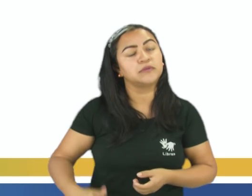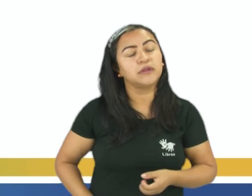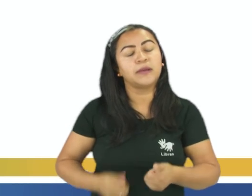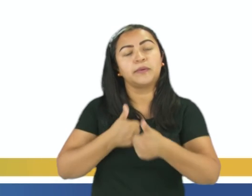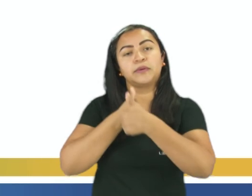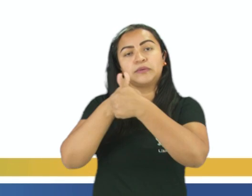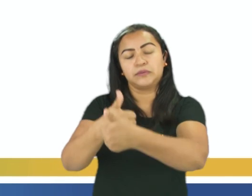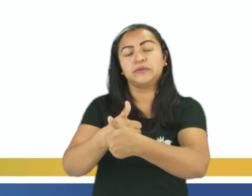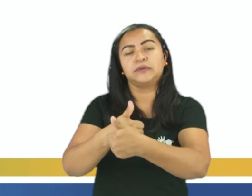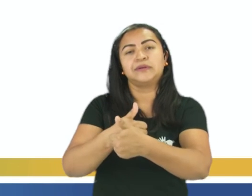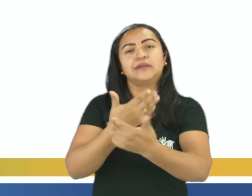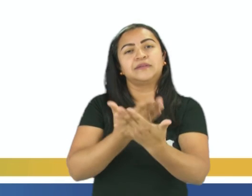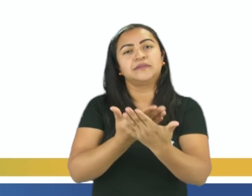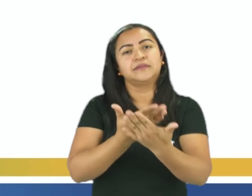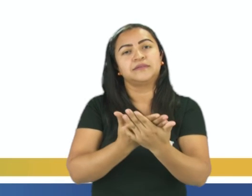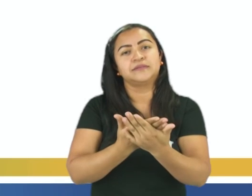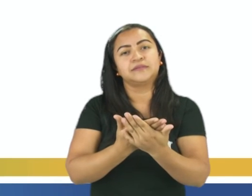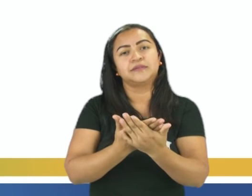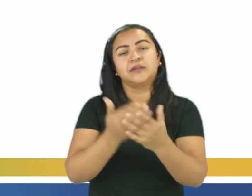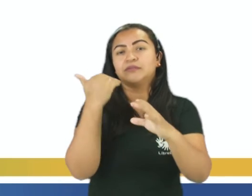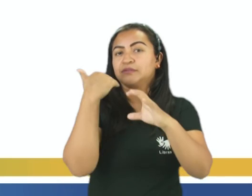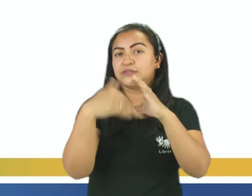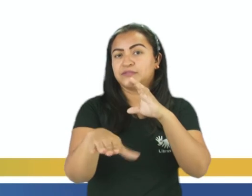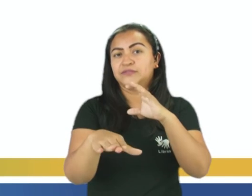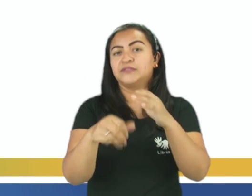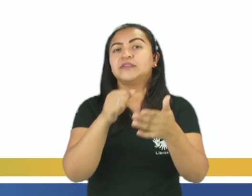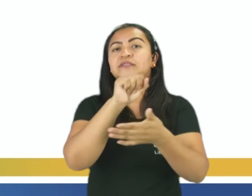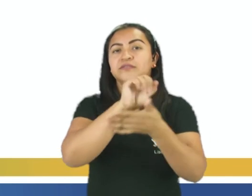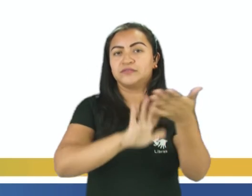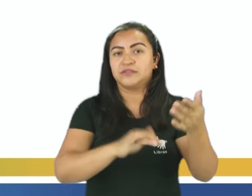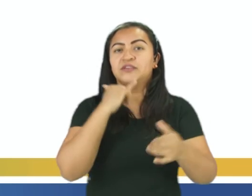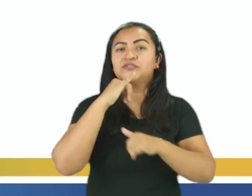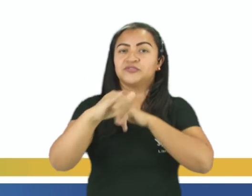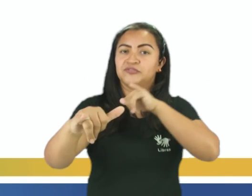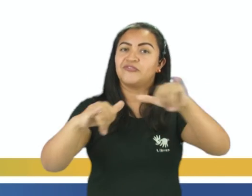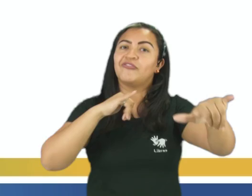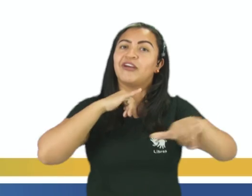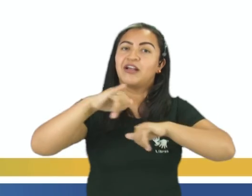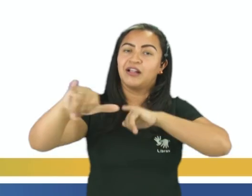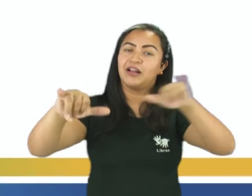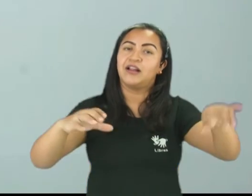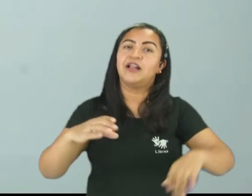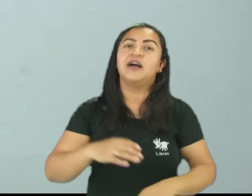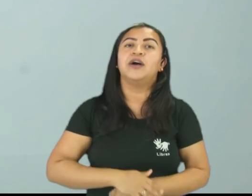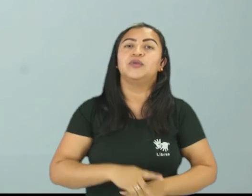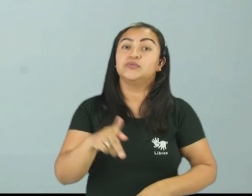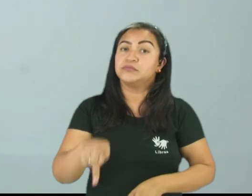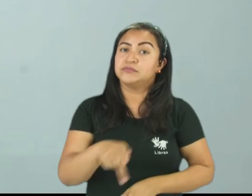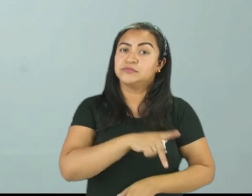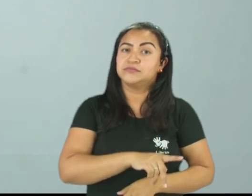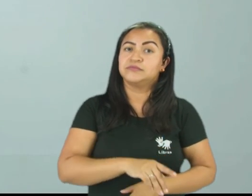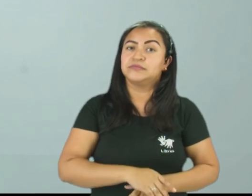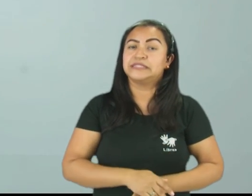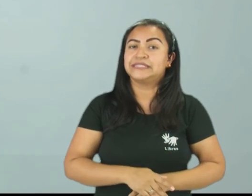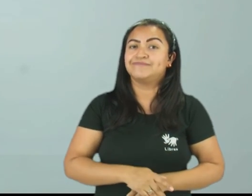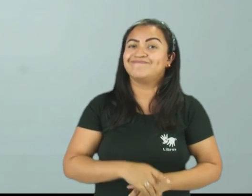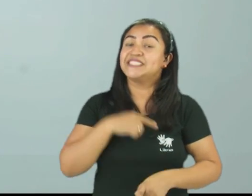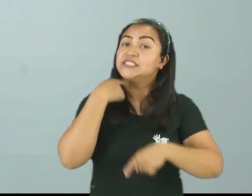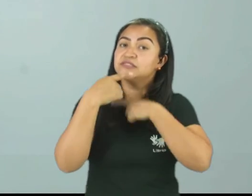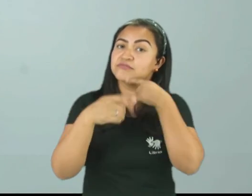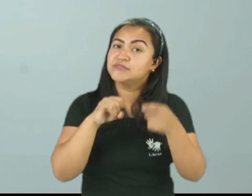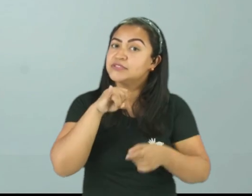acompanhar as aulas, enviar suas atividades e comunicar-as com professores e colegas. Qualquer dúvida,